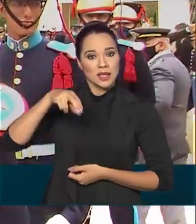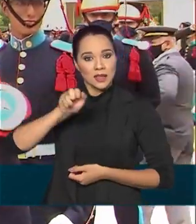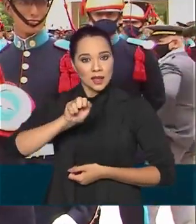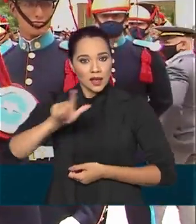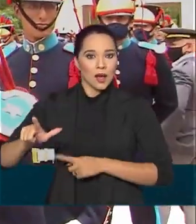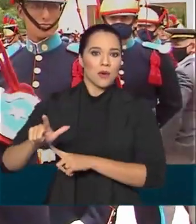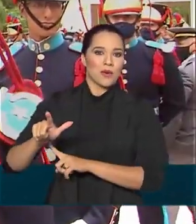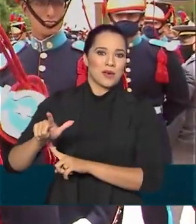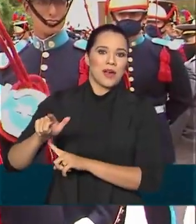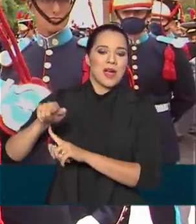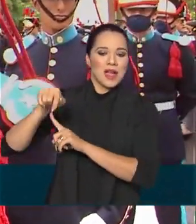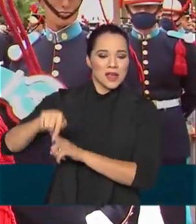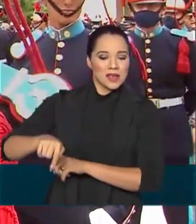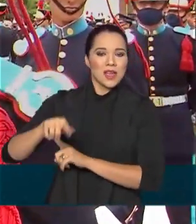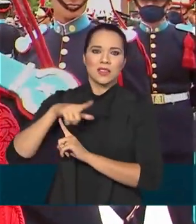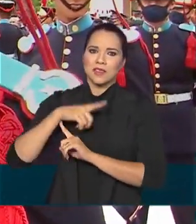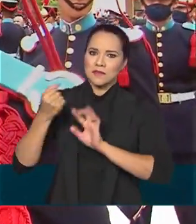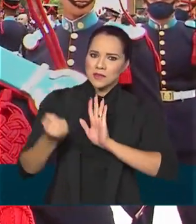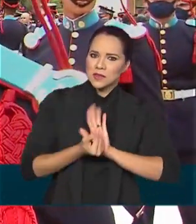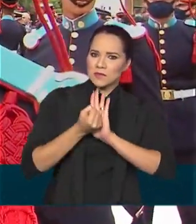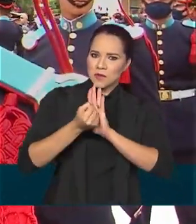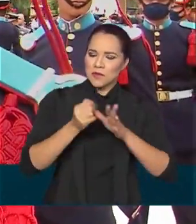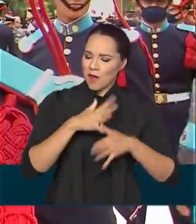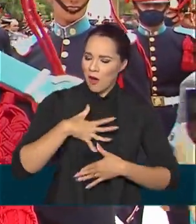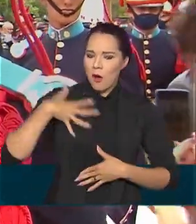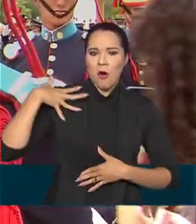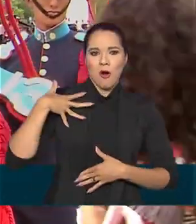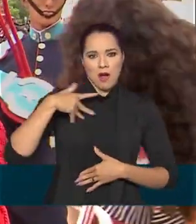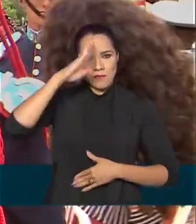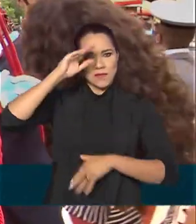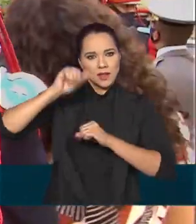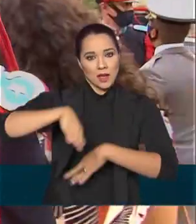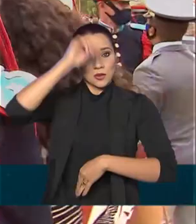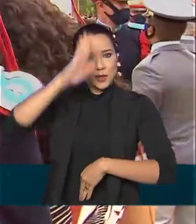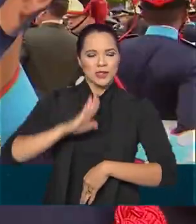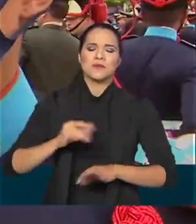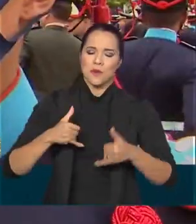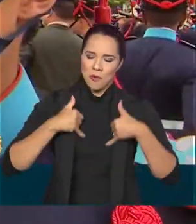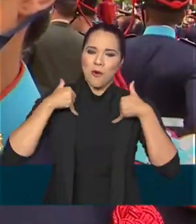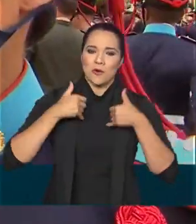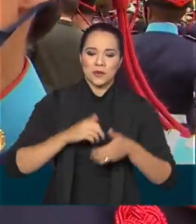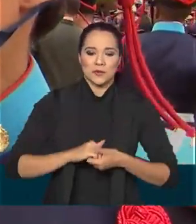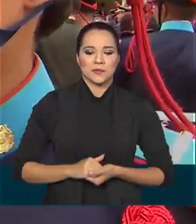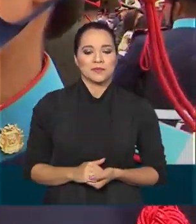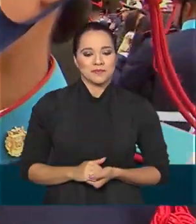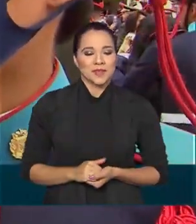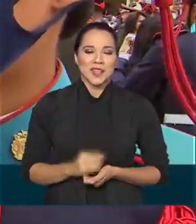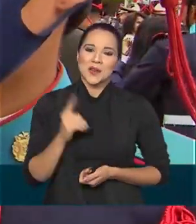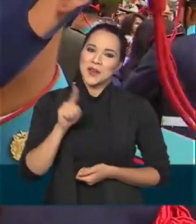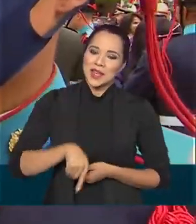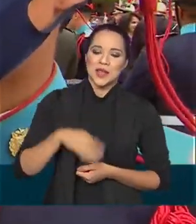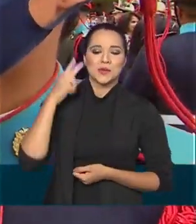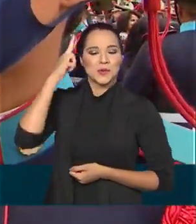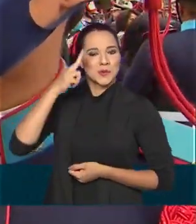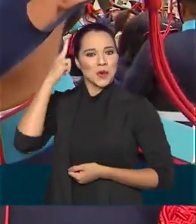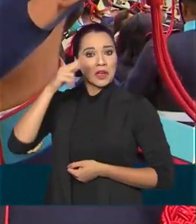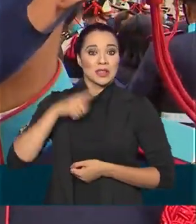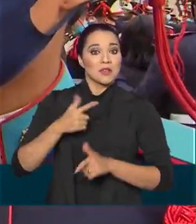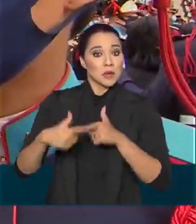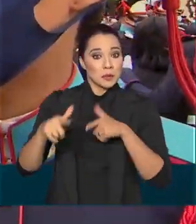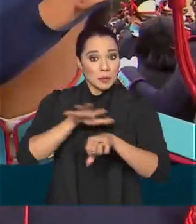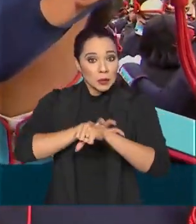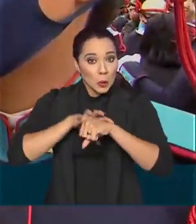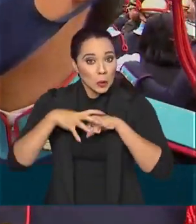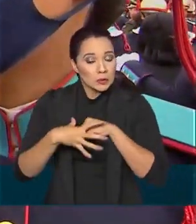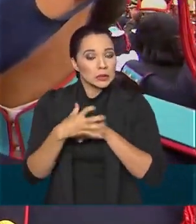recebi o símbolo da hora militar do Brasil. Sou muito orgulhoso por isso. É uma realização de um sonho, a gente teve o problema do Covid